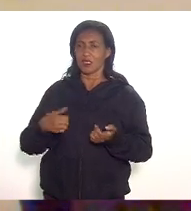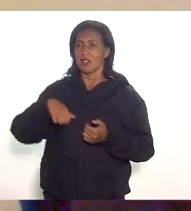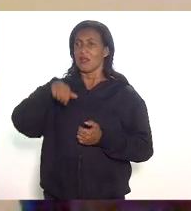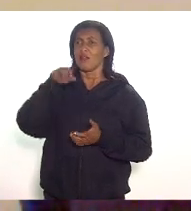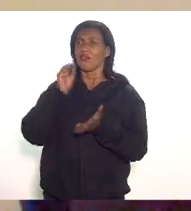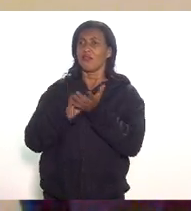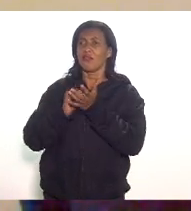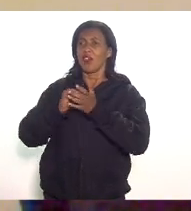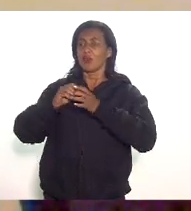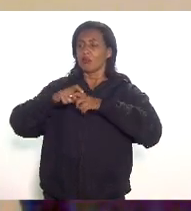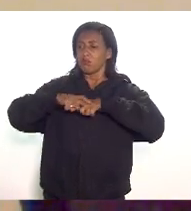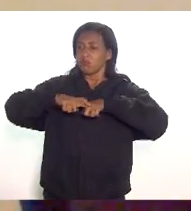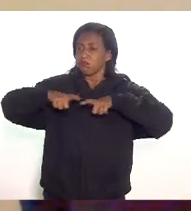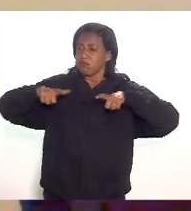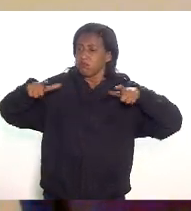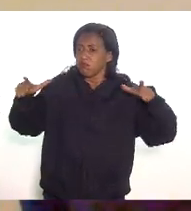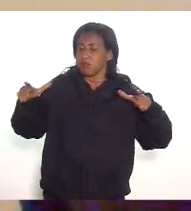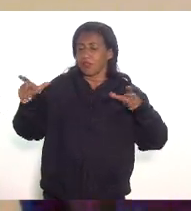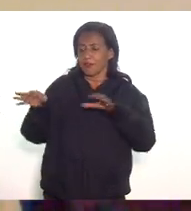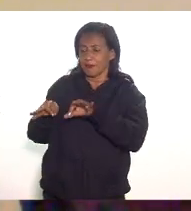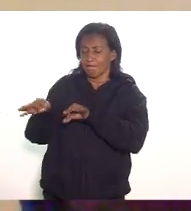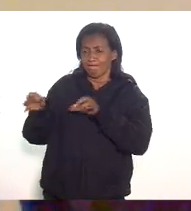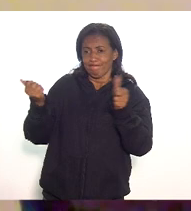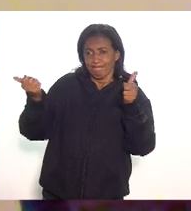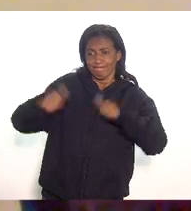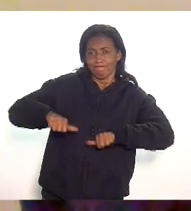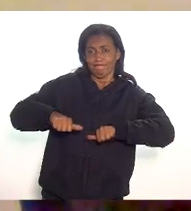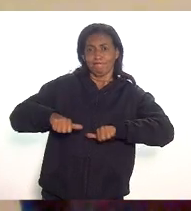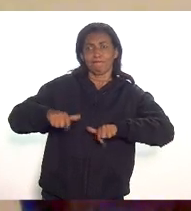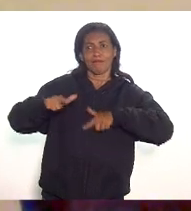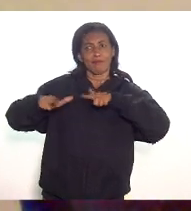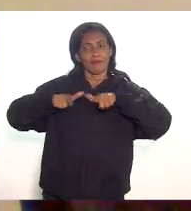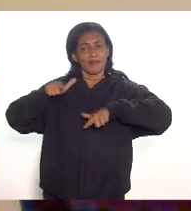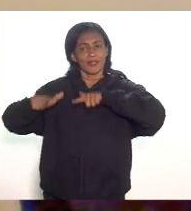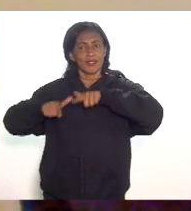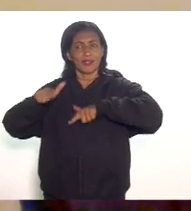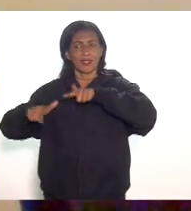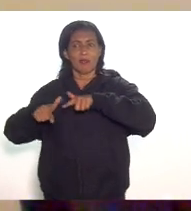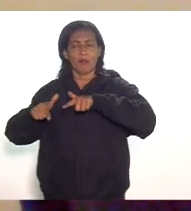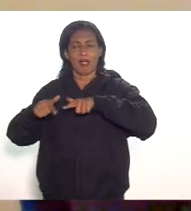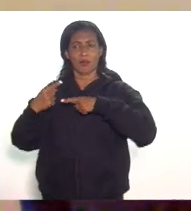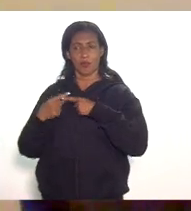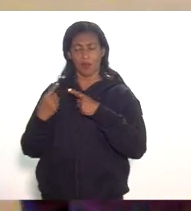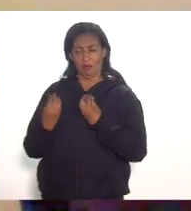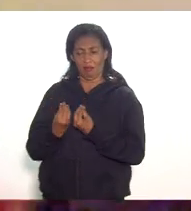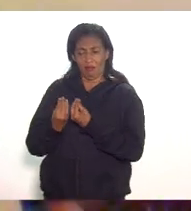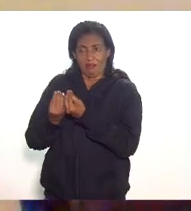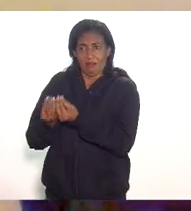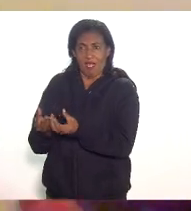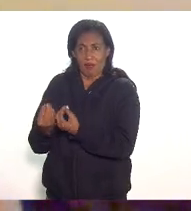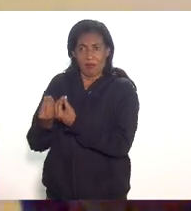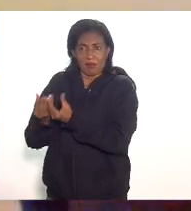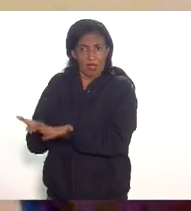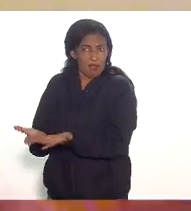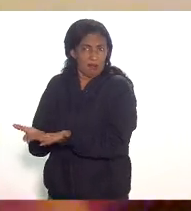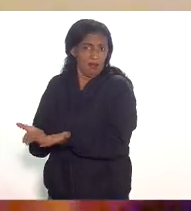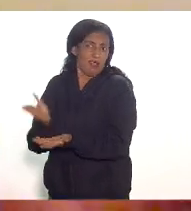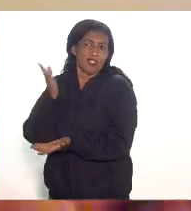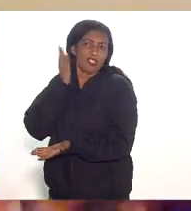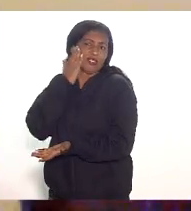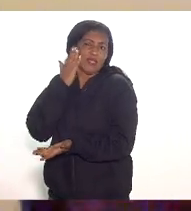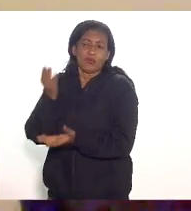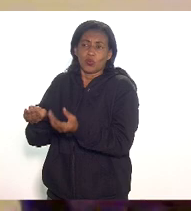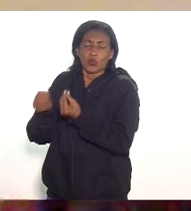sua governança e sua estrutura burocrática para lidar com eles porque em conceder por conceder a gente já sabe que isso não